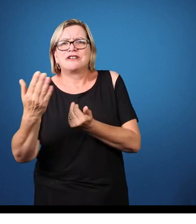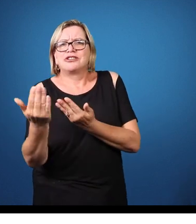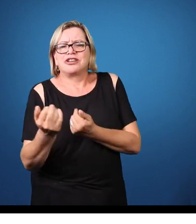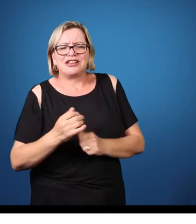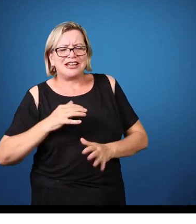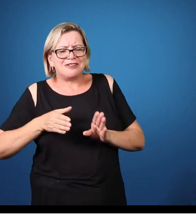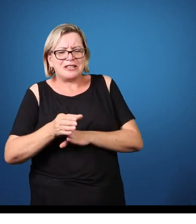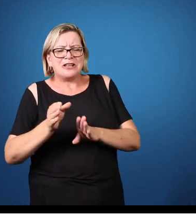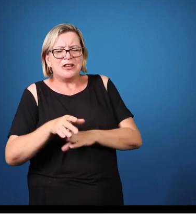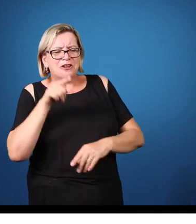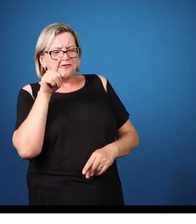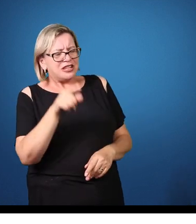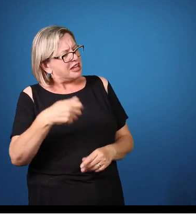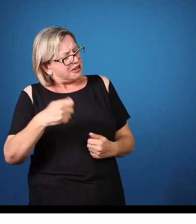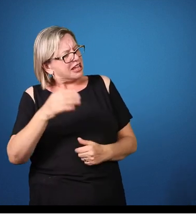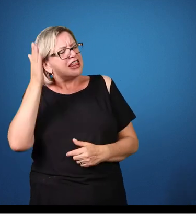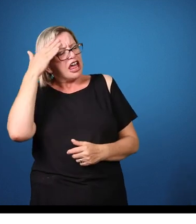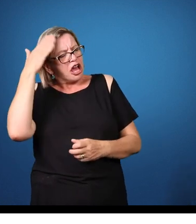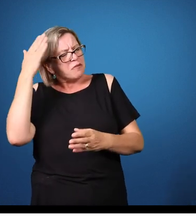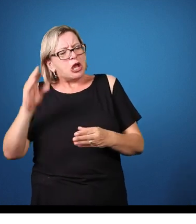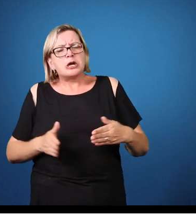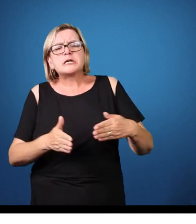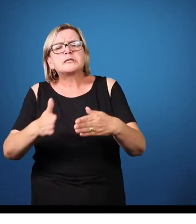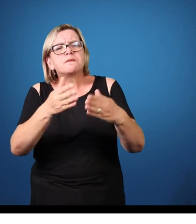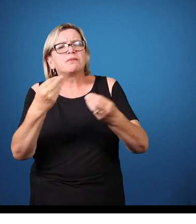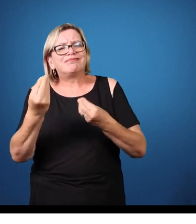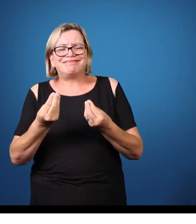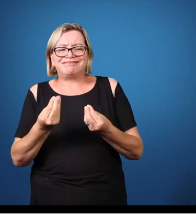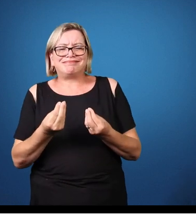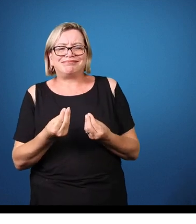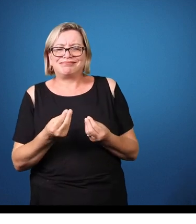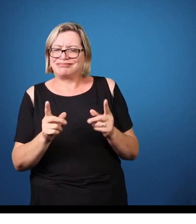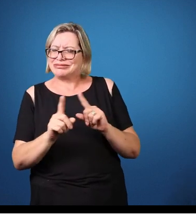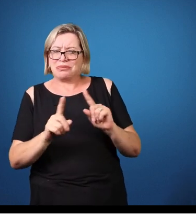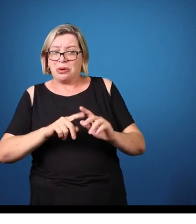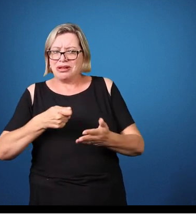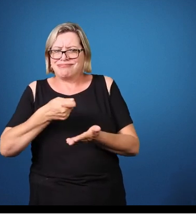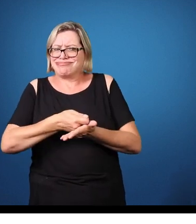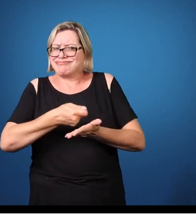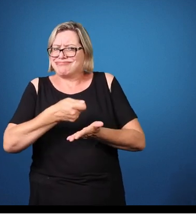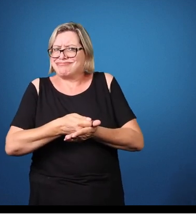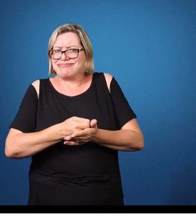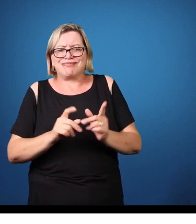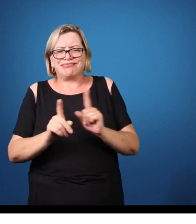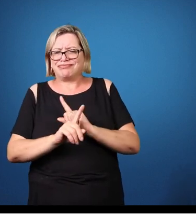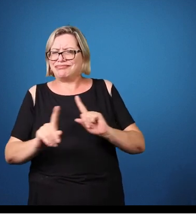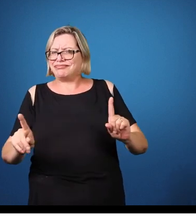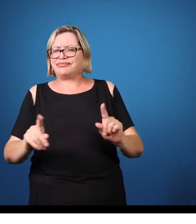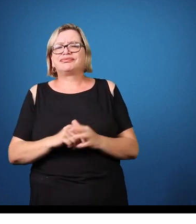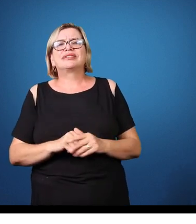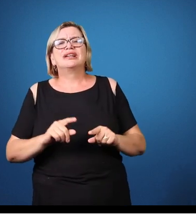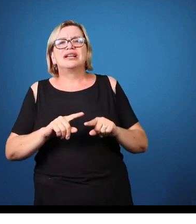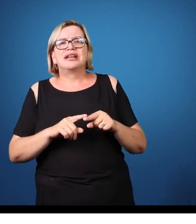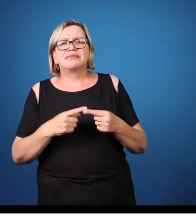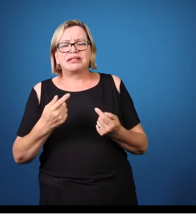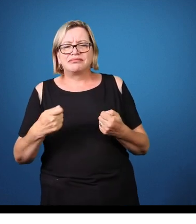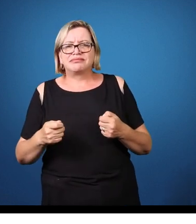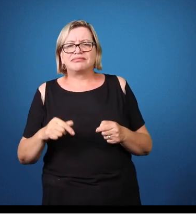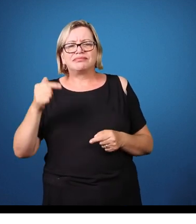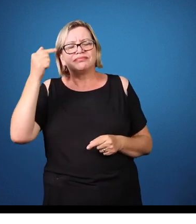Não dá pra cobrar isso dos jovens, né? Mas considerar isso, né? Da juventude, desse momento de